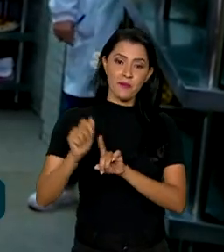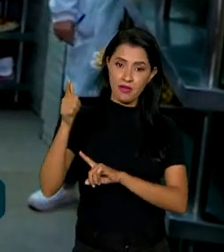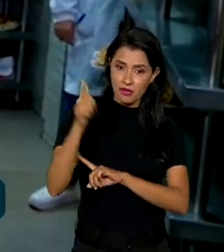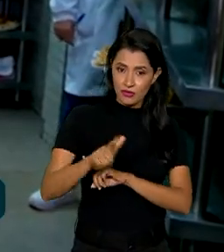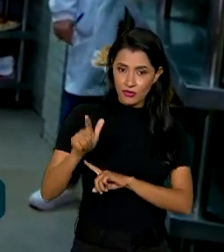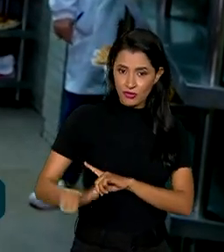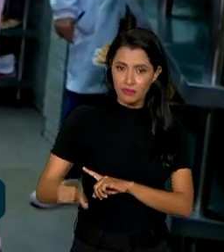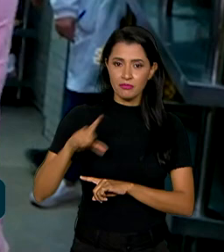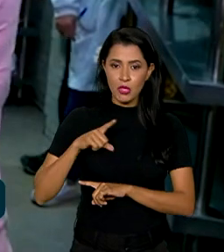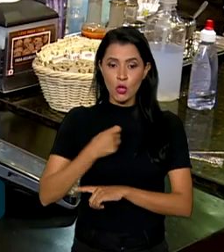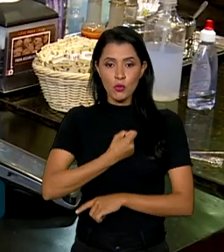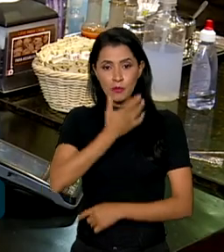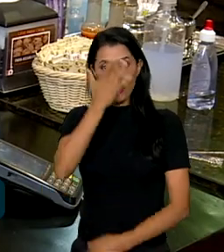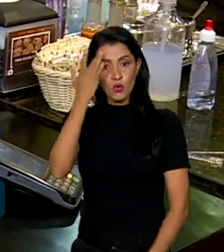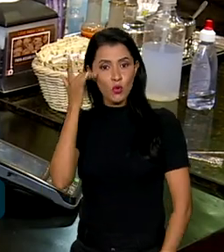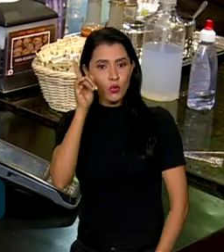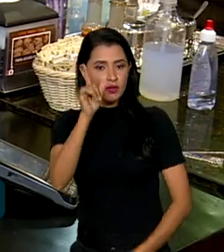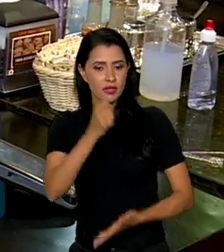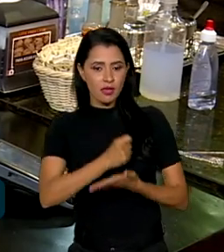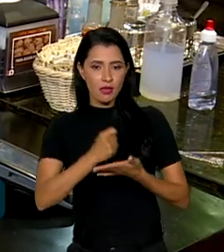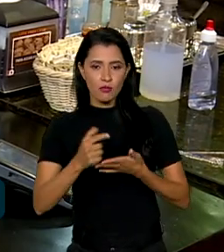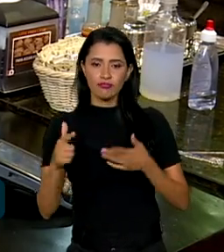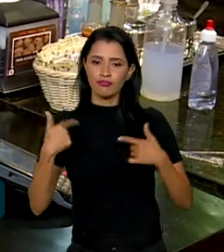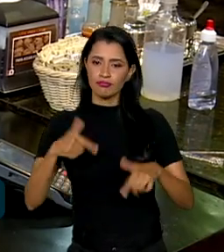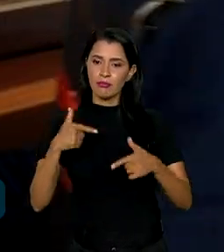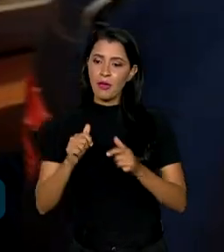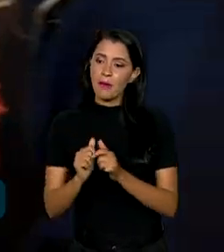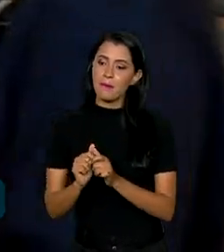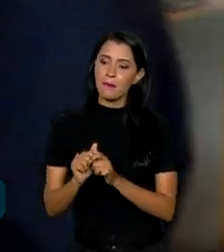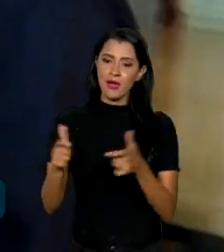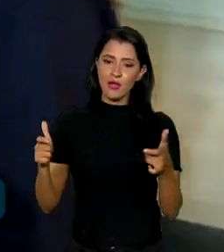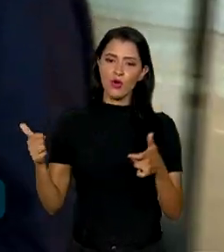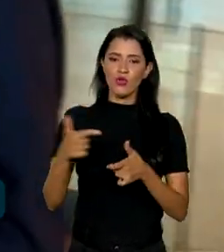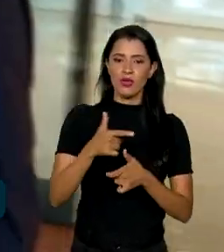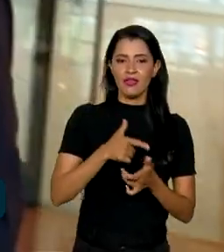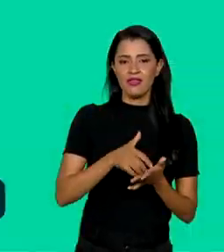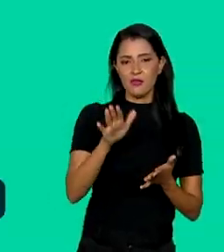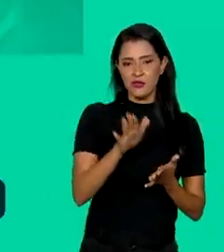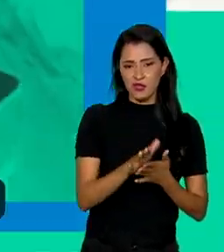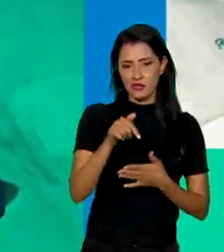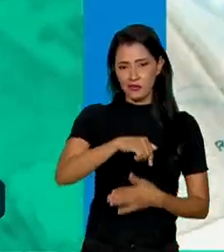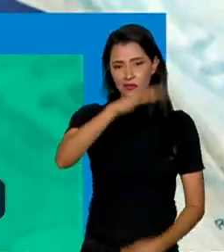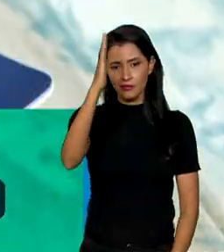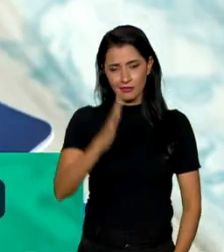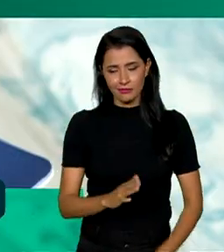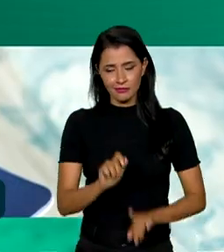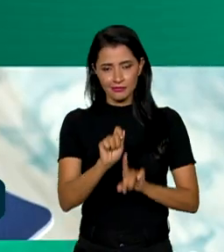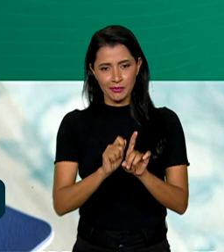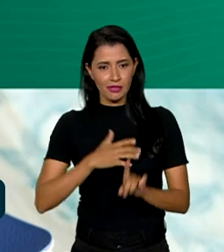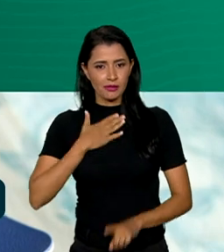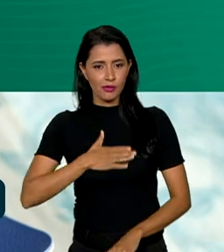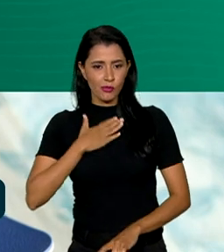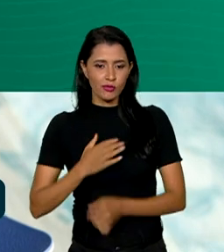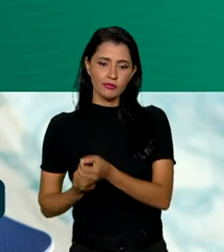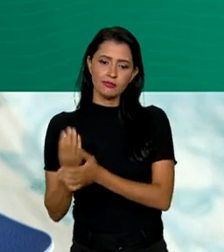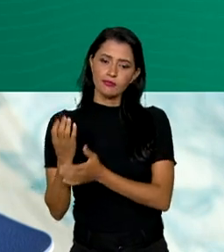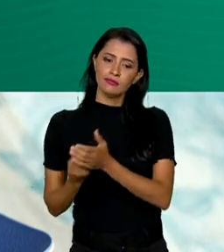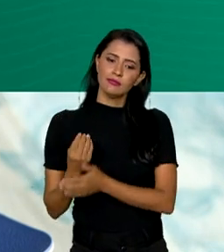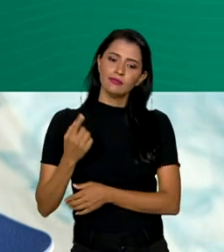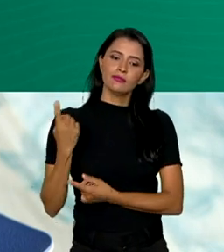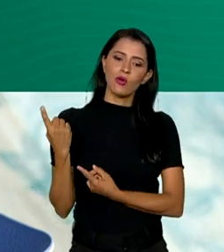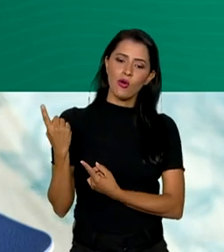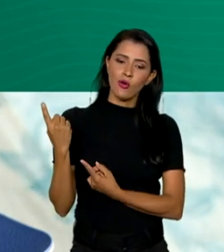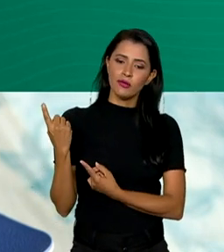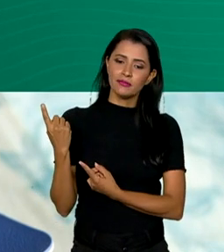pessoas que conseguiram emprego foi maior do que o número de pessoas demitidas no país. Em agosto, foram gerados 220